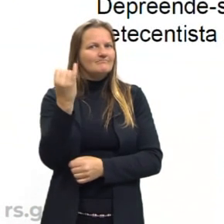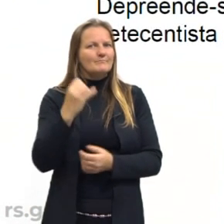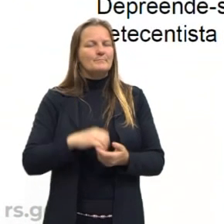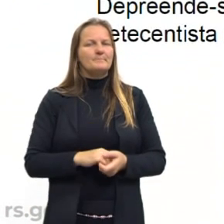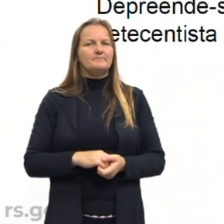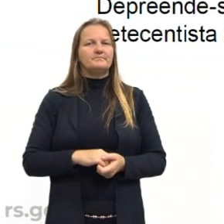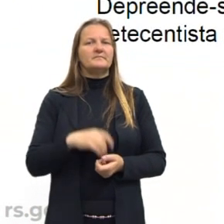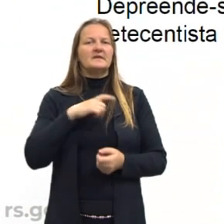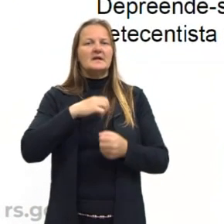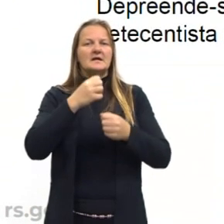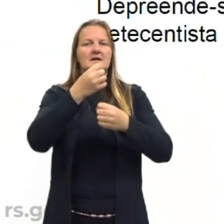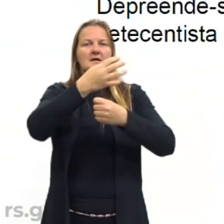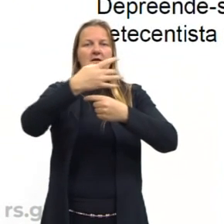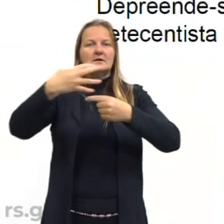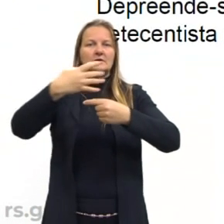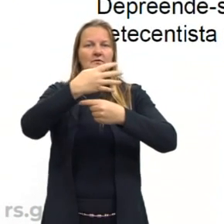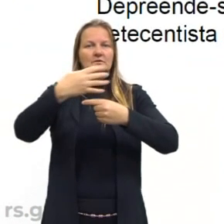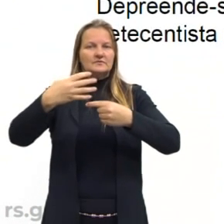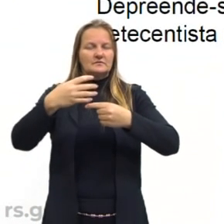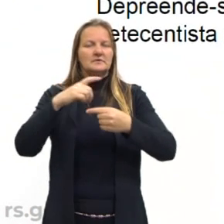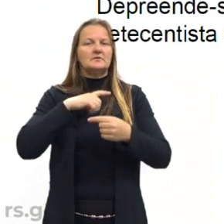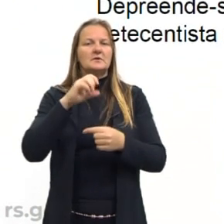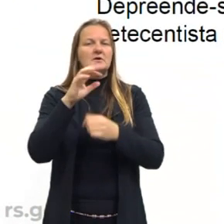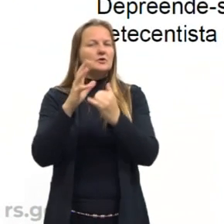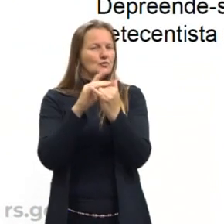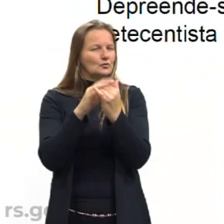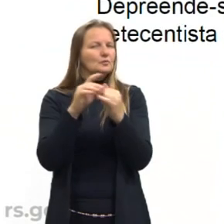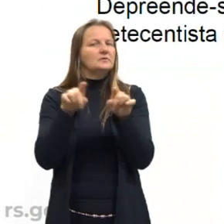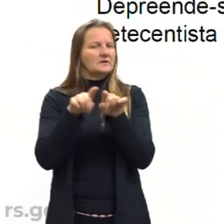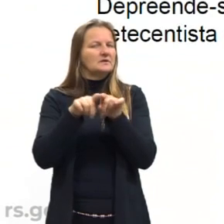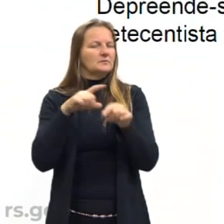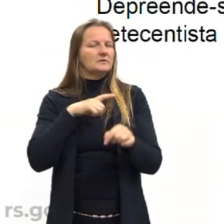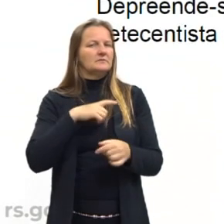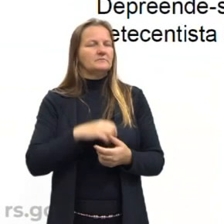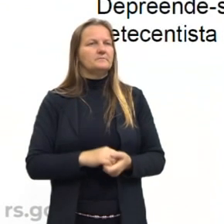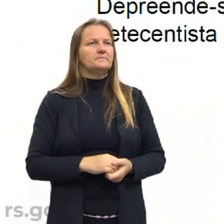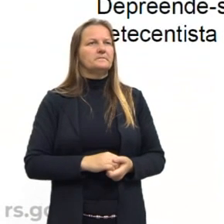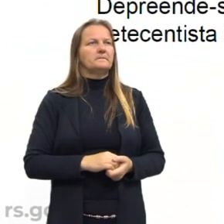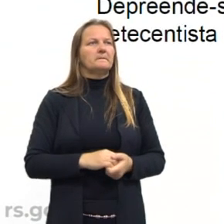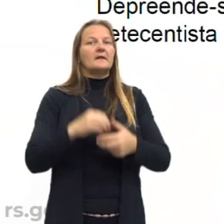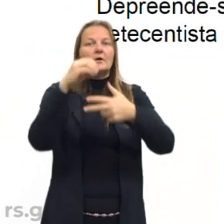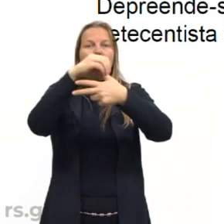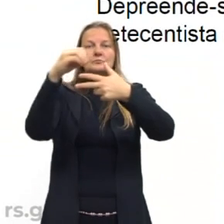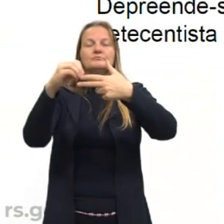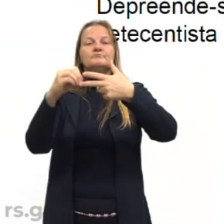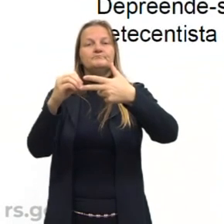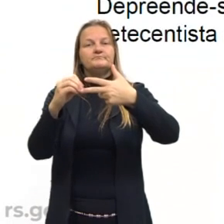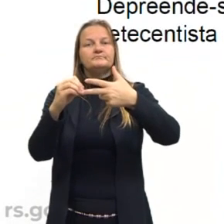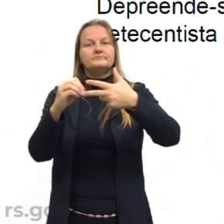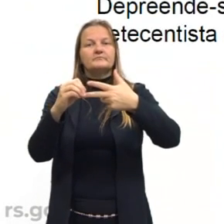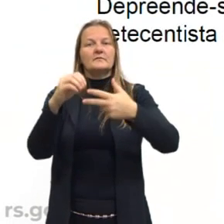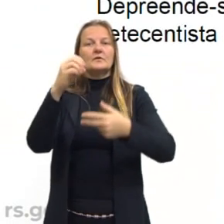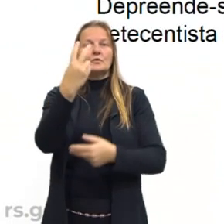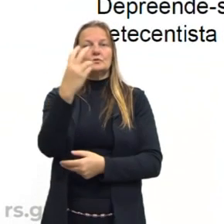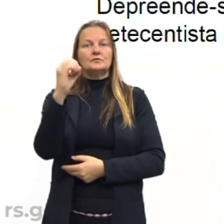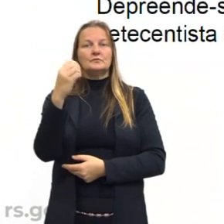Tem, acho que, no Netflix e no YouTube até. E aqui a questão 83 do Enem 2021.